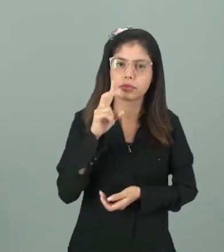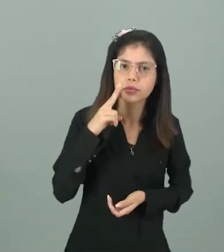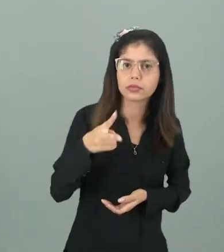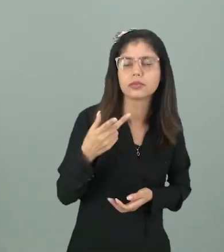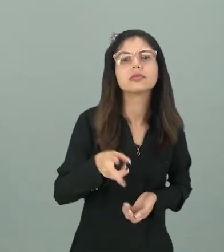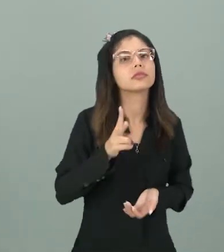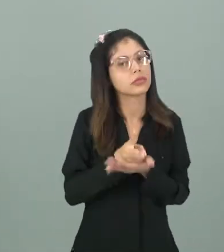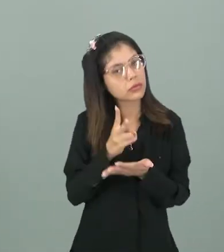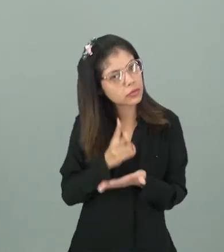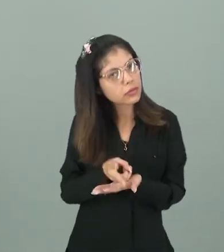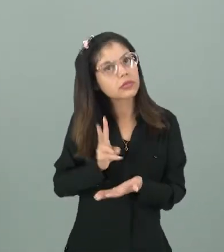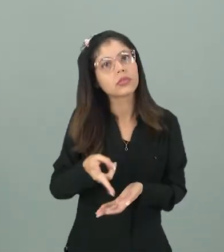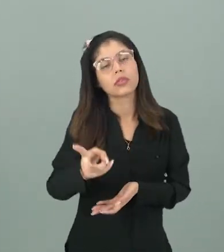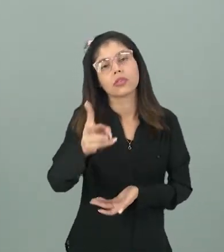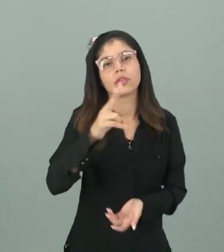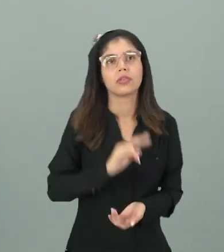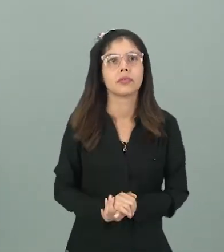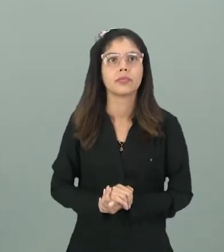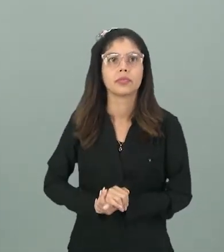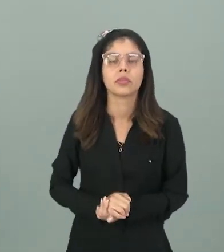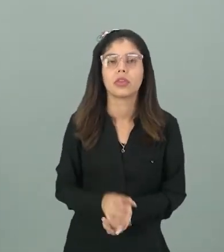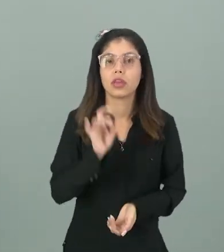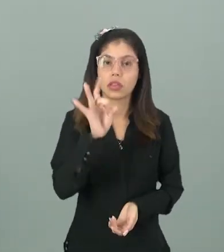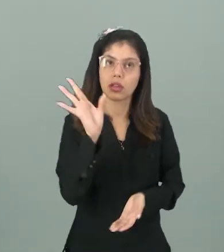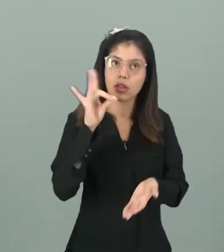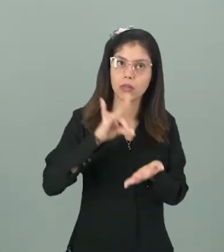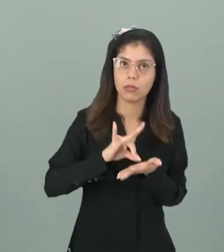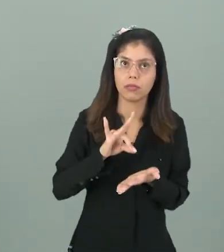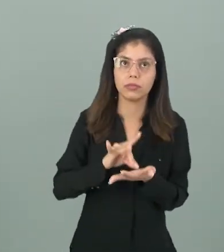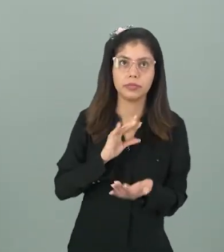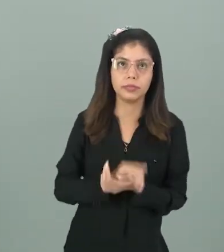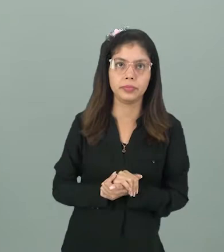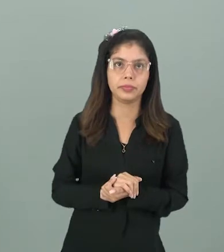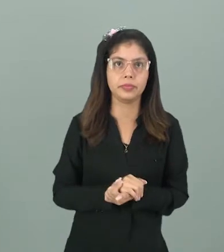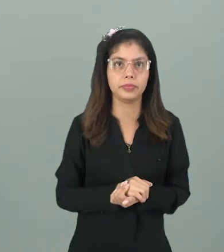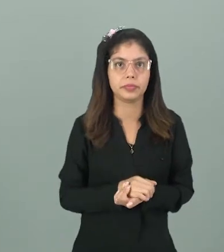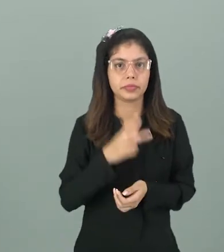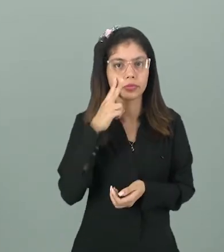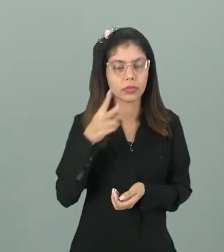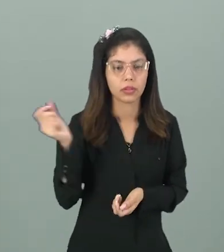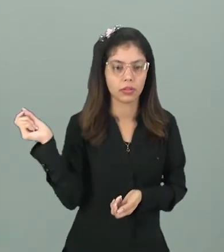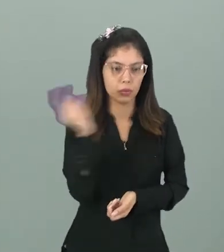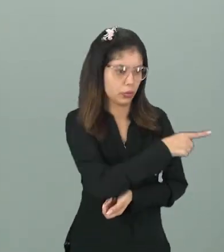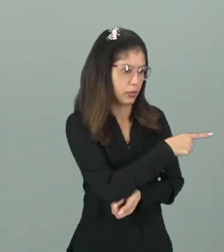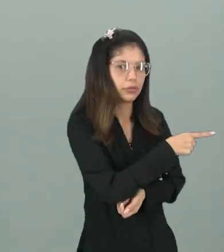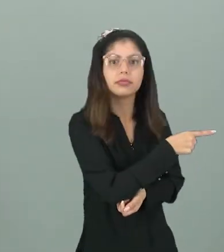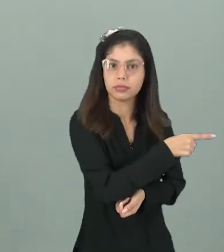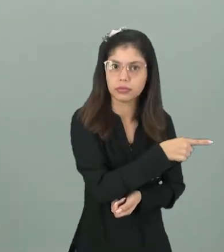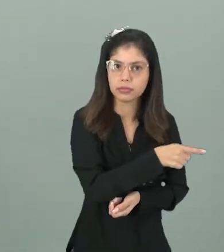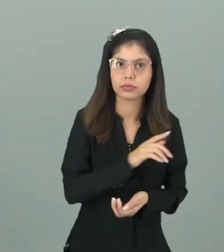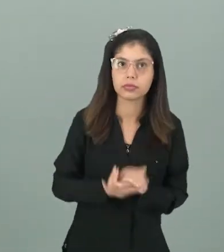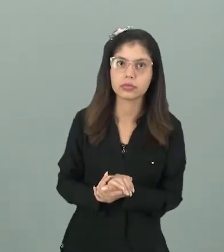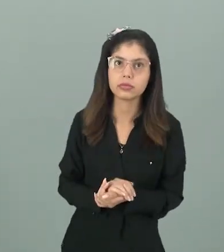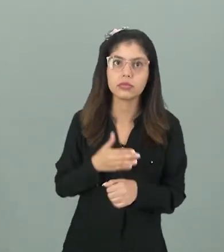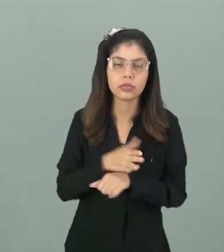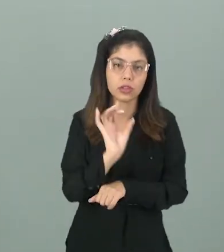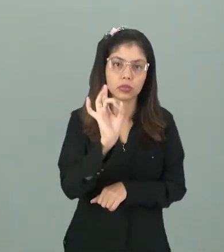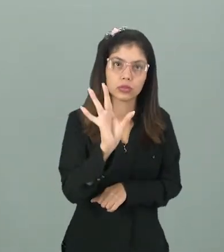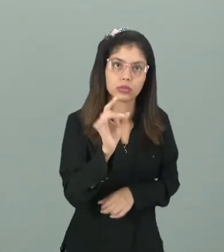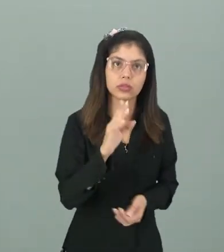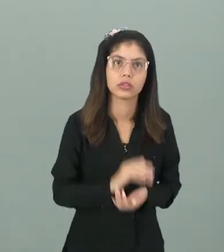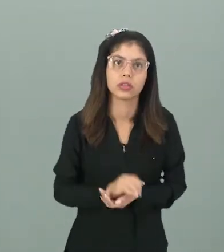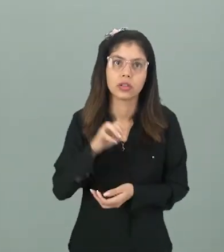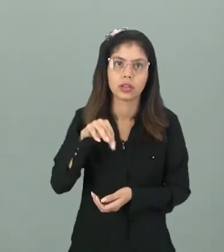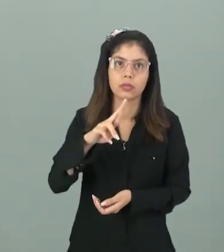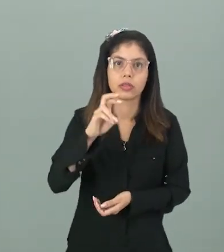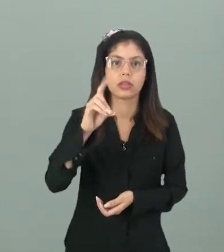você não vê também com certo costume. Só que, na verdade, esse que você viu, esse rastro luminoso, não passa de um